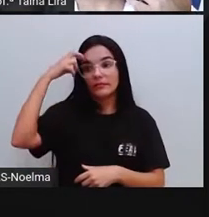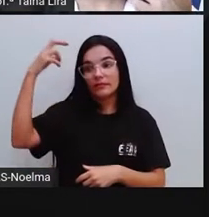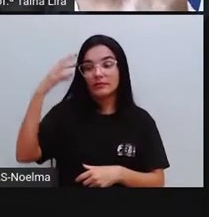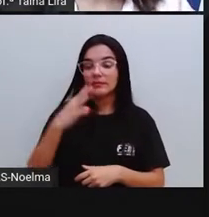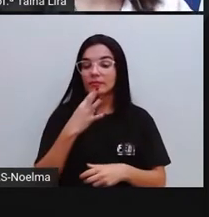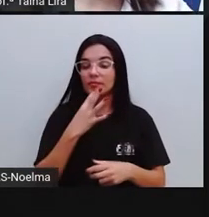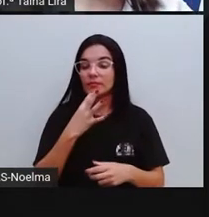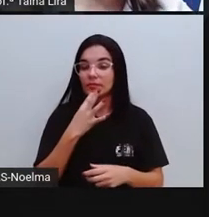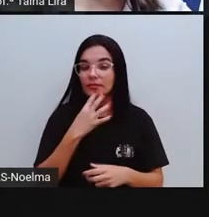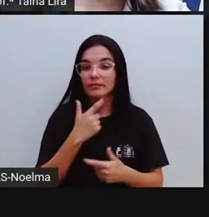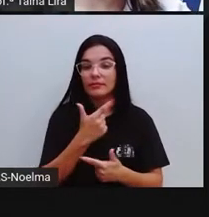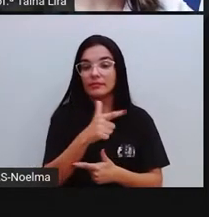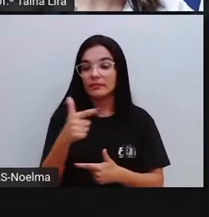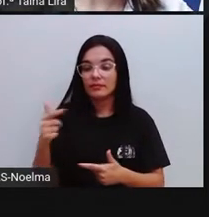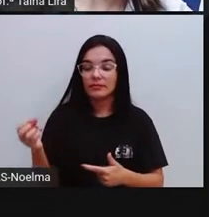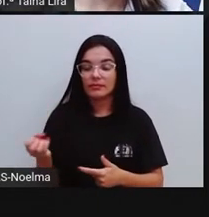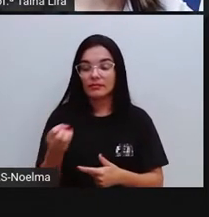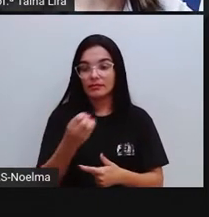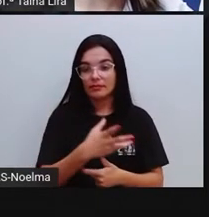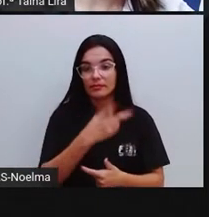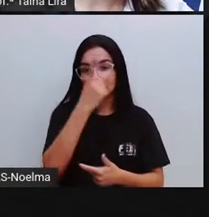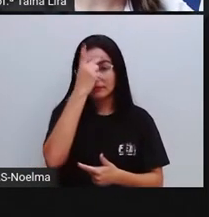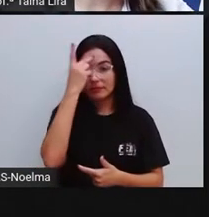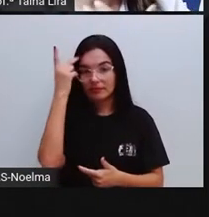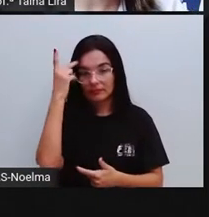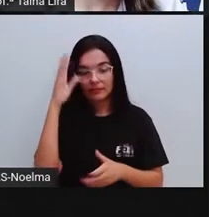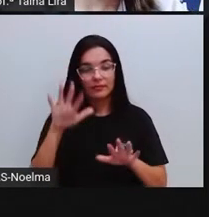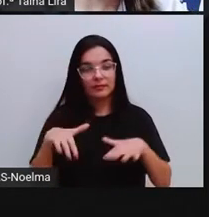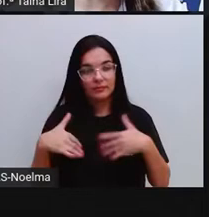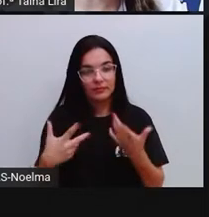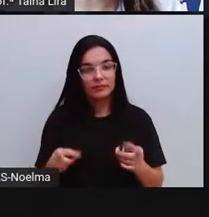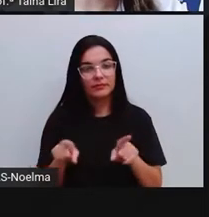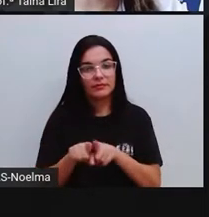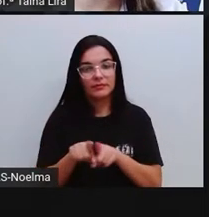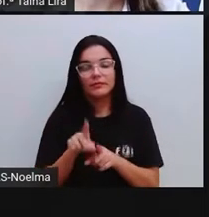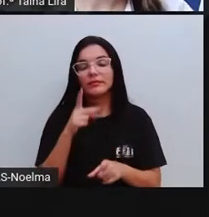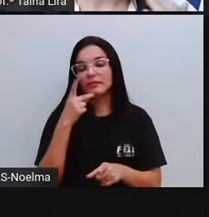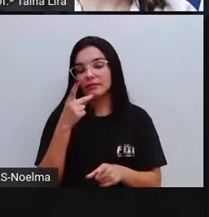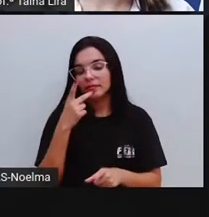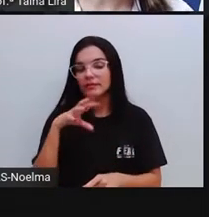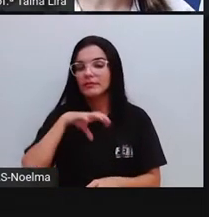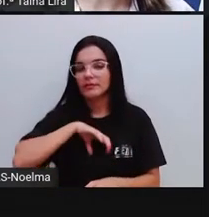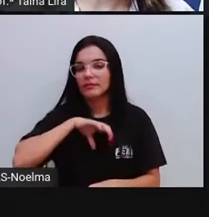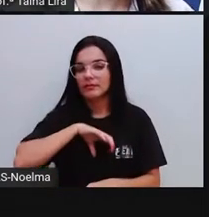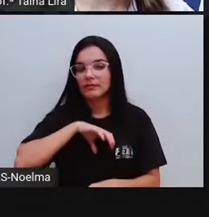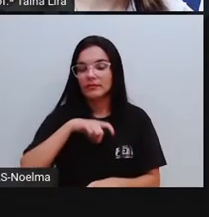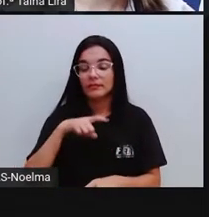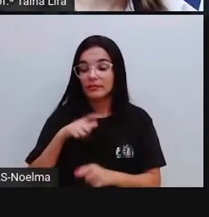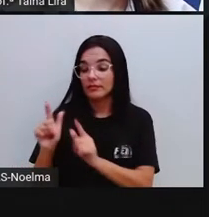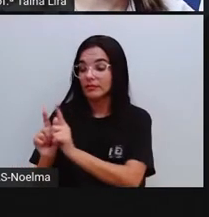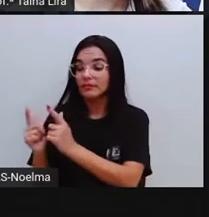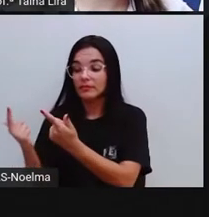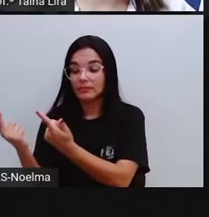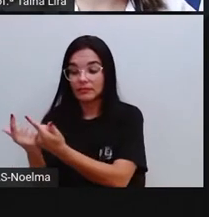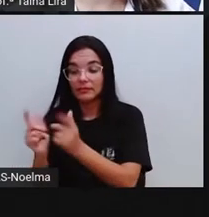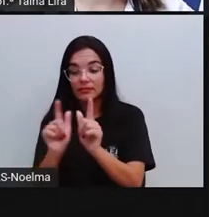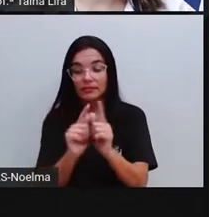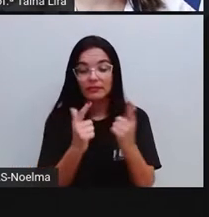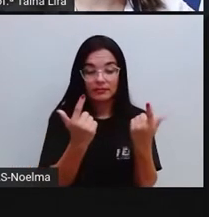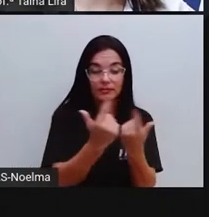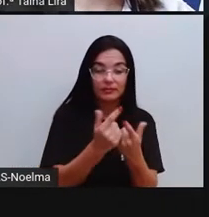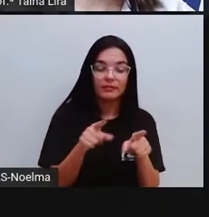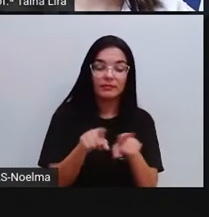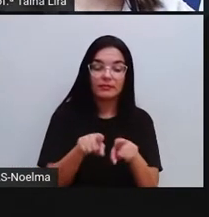outros povos e hoje eles também falam português. Existem tribos também, povos aí que